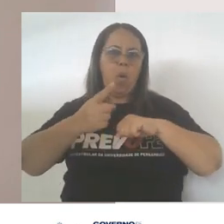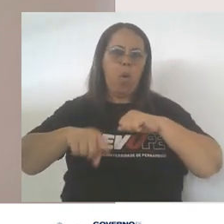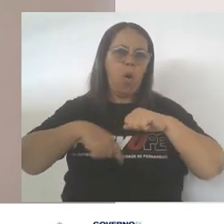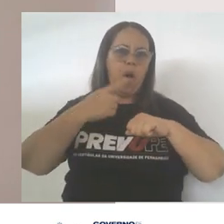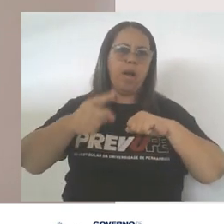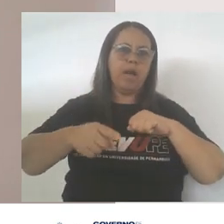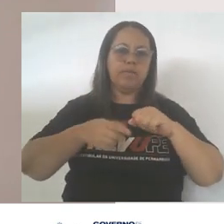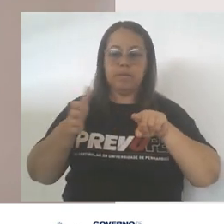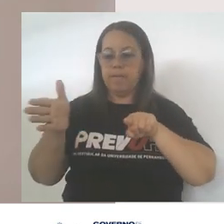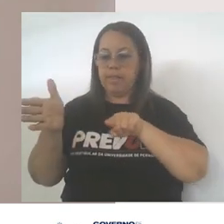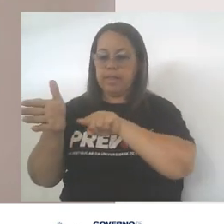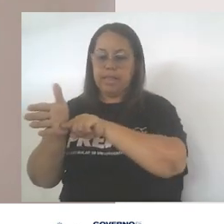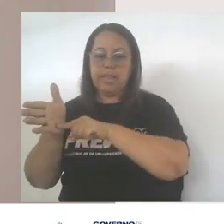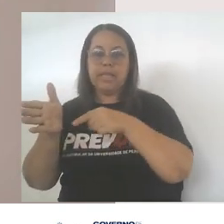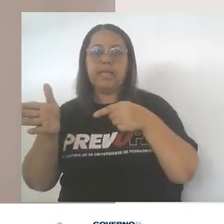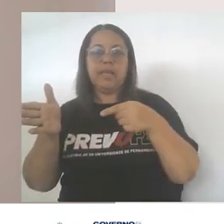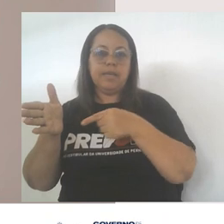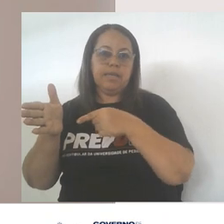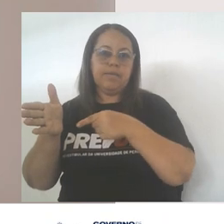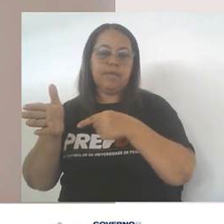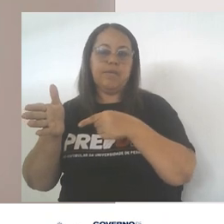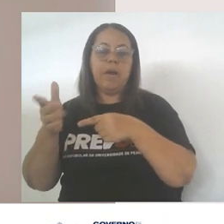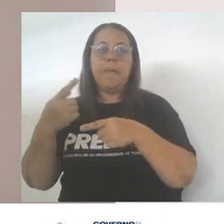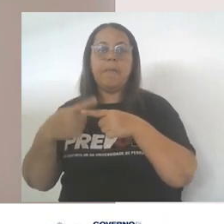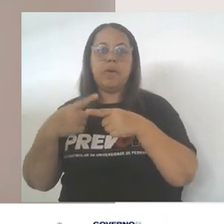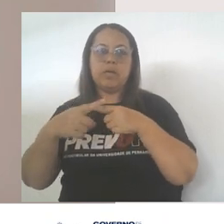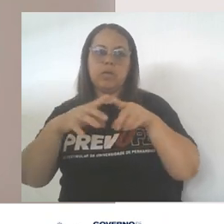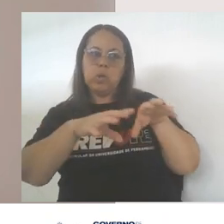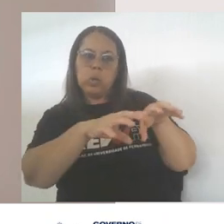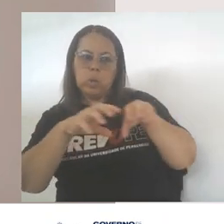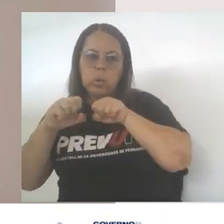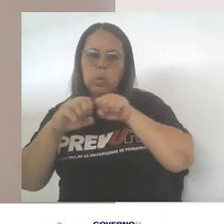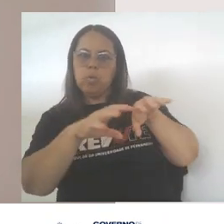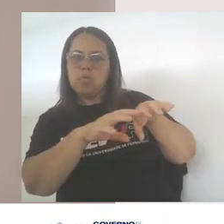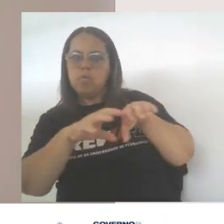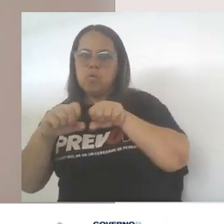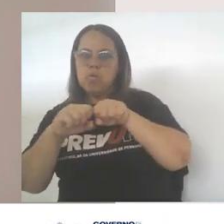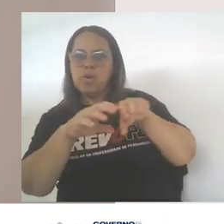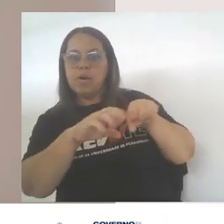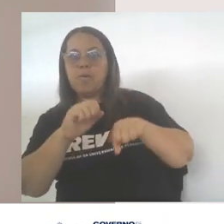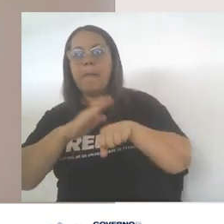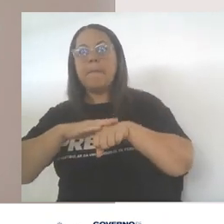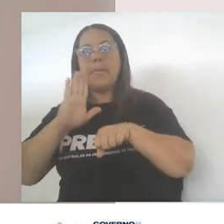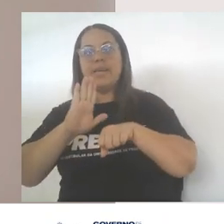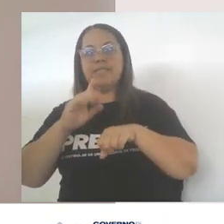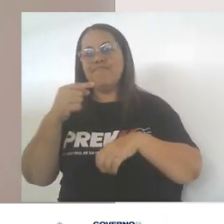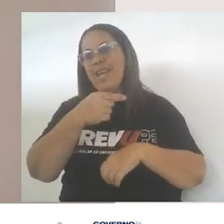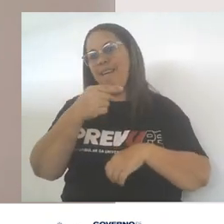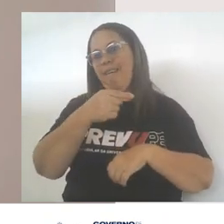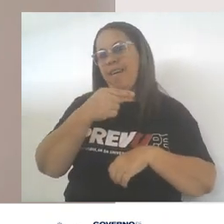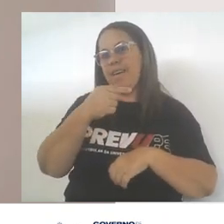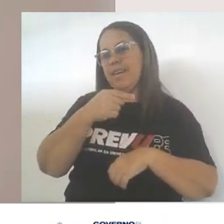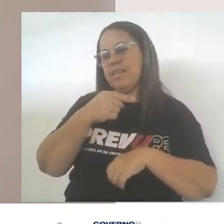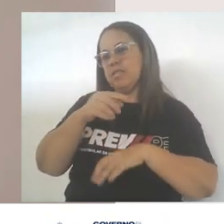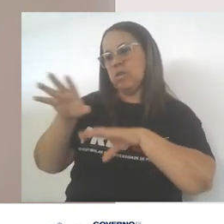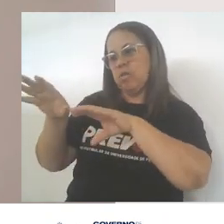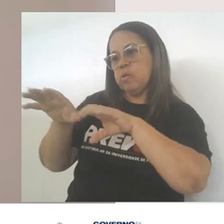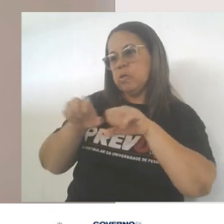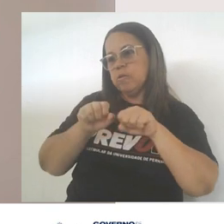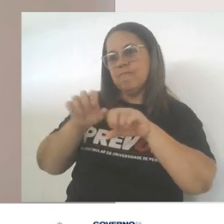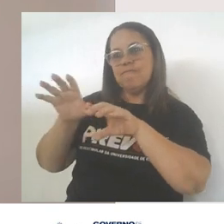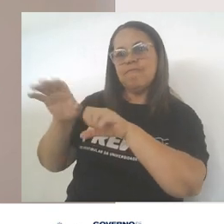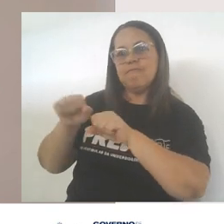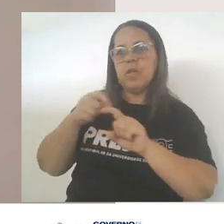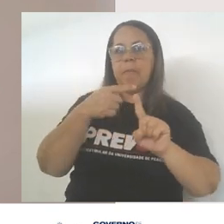parcial negativa, delta menos, porque atrai mais elétrons. Enquanto que o átomo menos eletronegativo terá uma carga